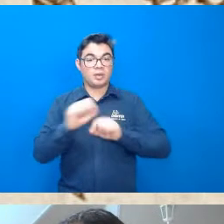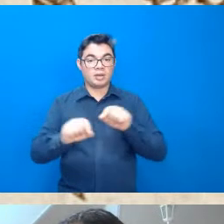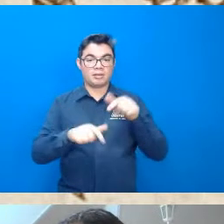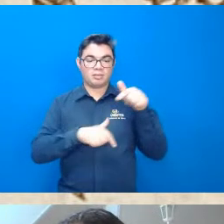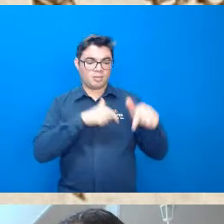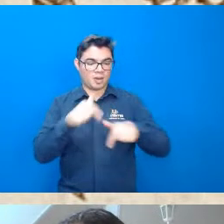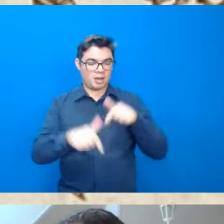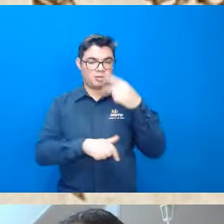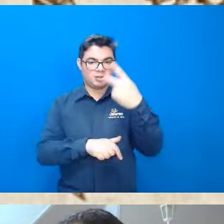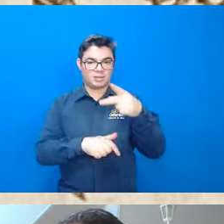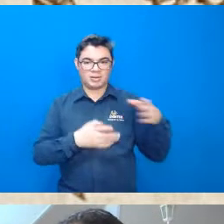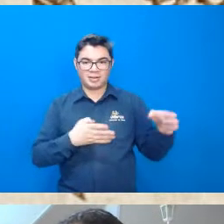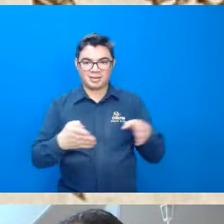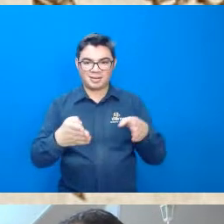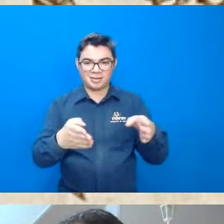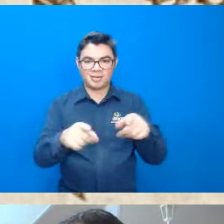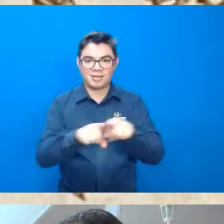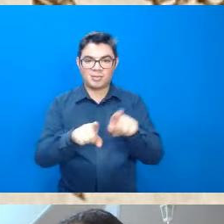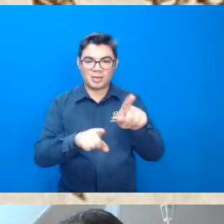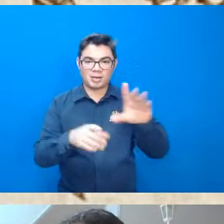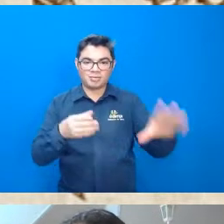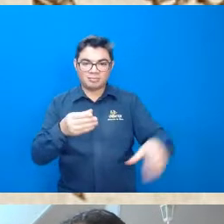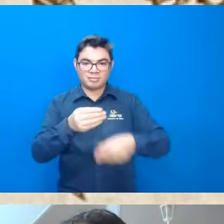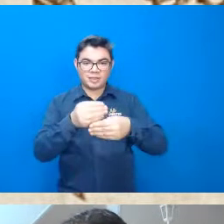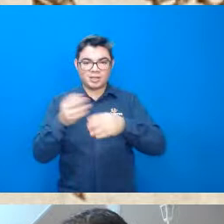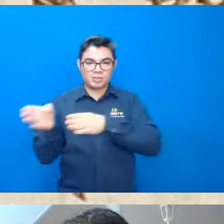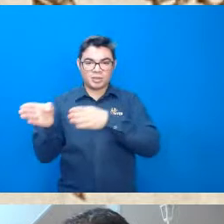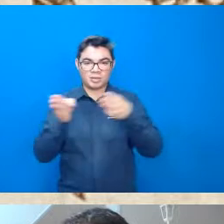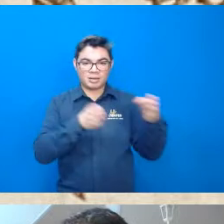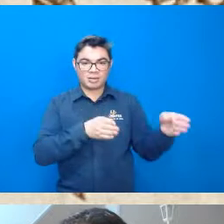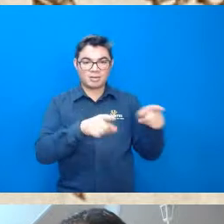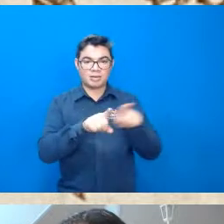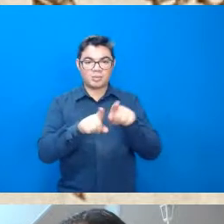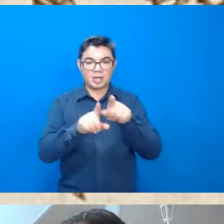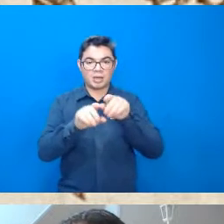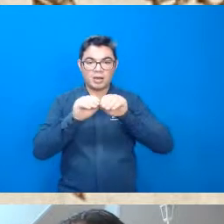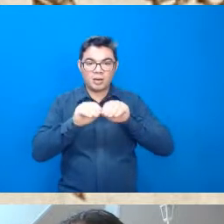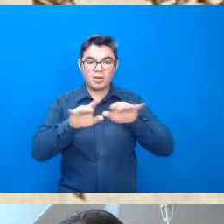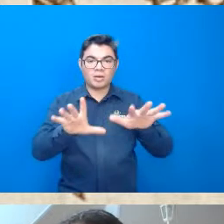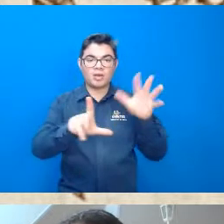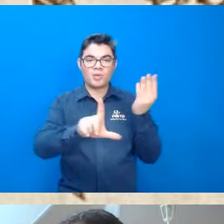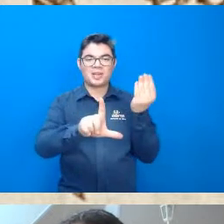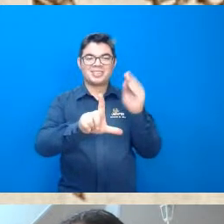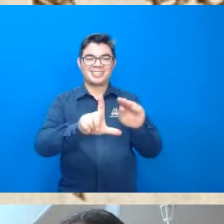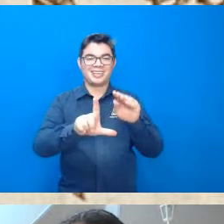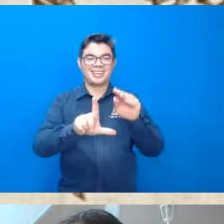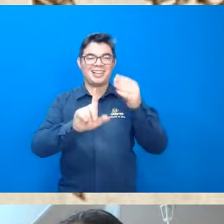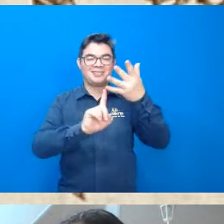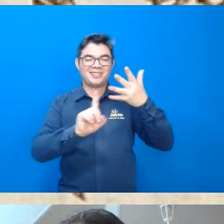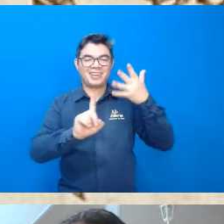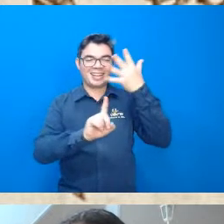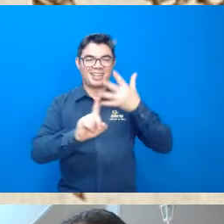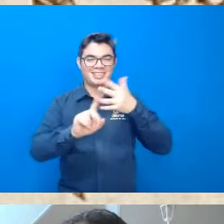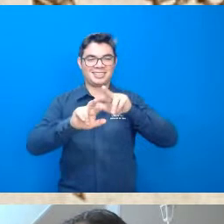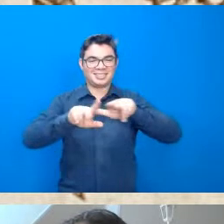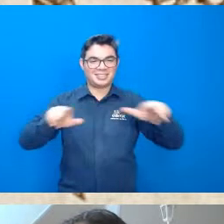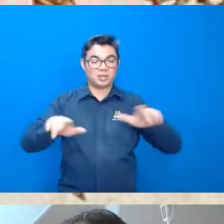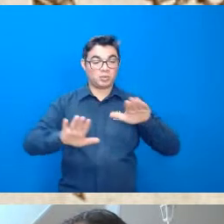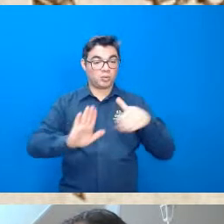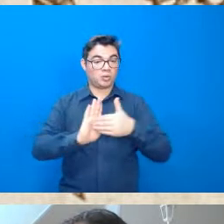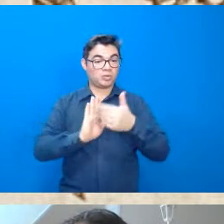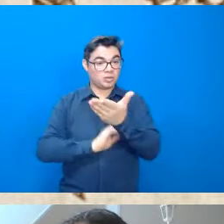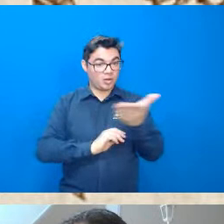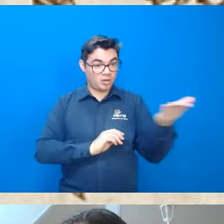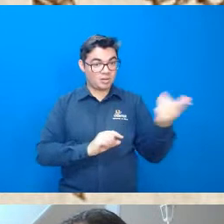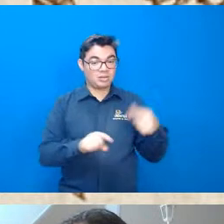trajetória também né que faz parte desse processo em poder compartilhar né a fala aqui com todos os nossos estudantes